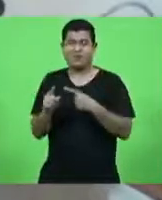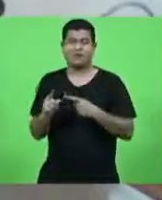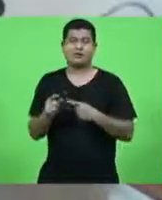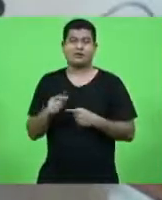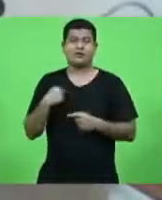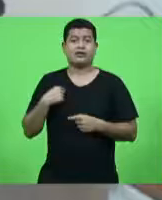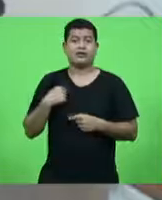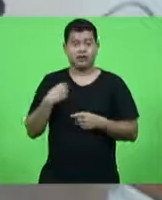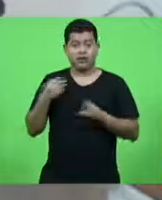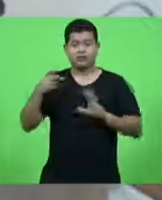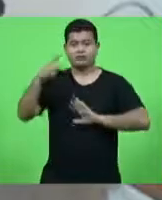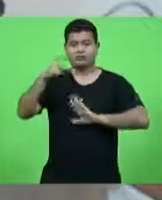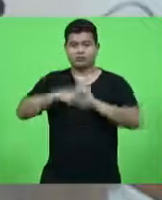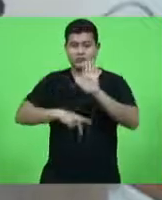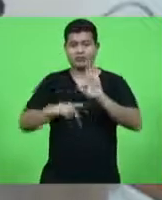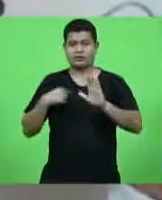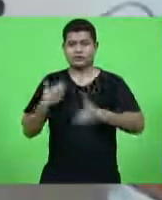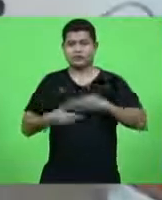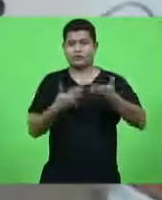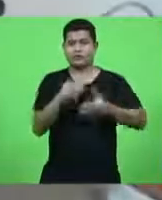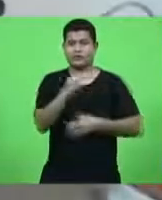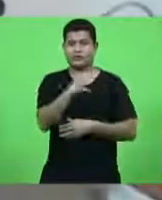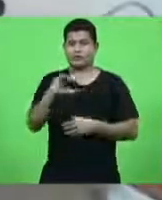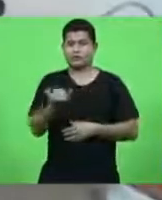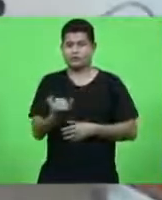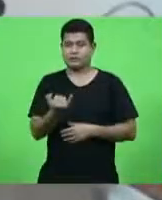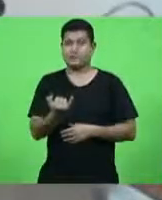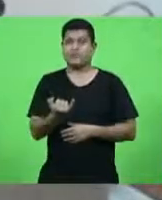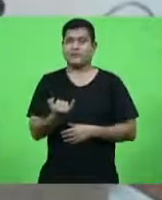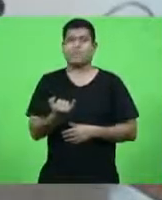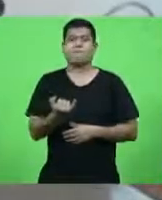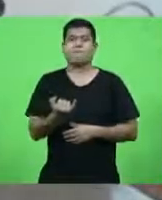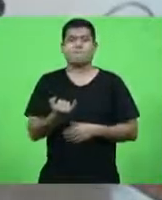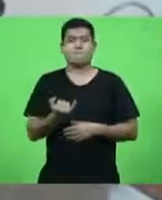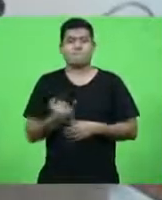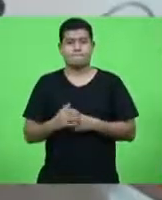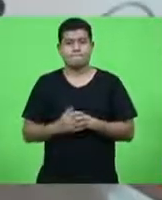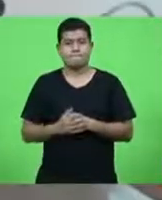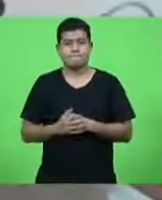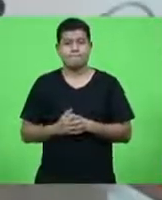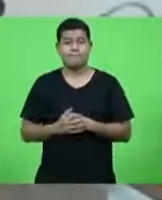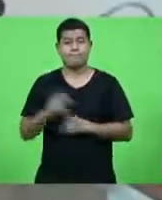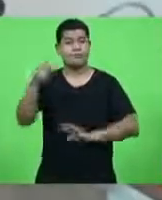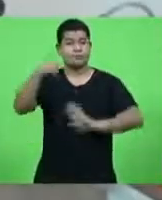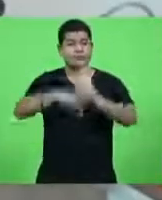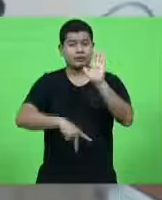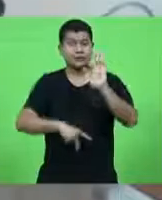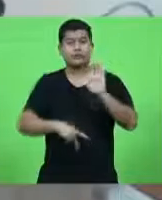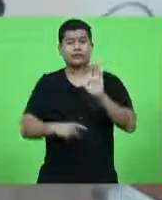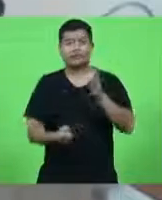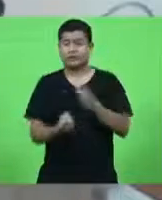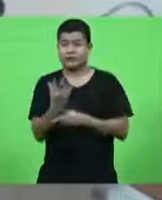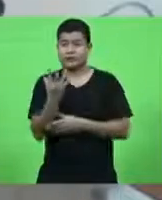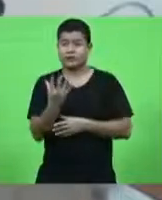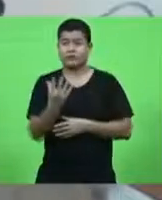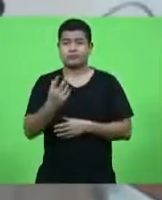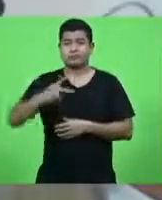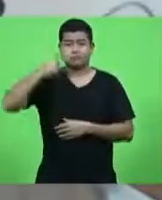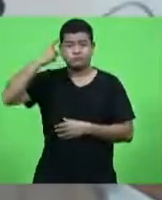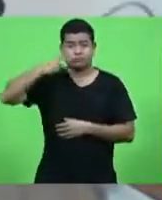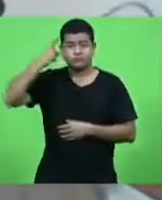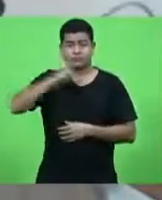Estadual do Enfrentamento de Violência contra as Mulheres ainda na CCJ. Projeto que institui a política